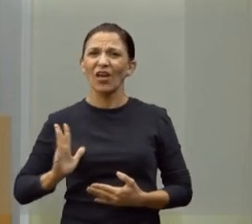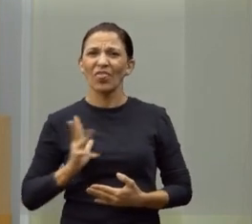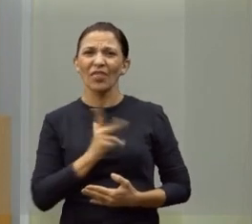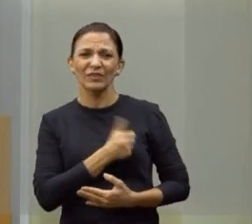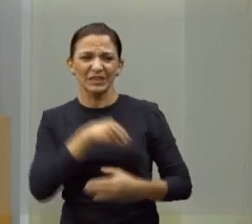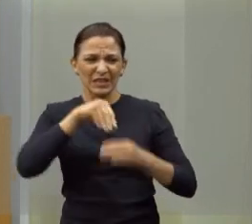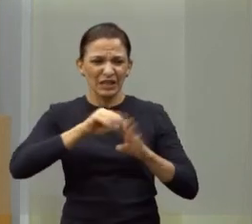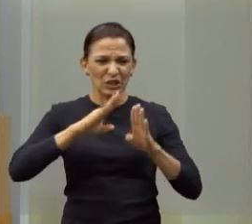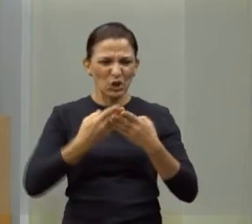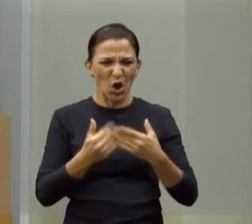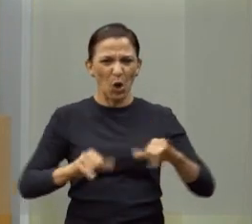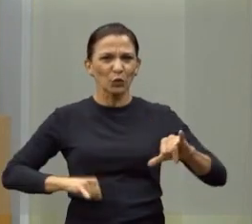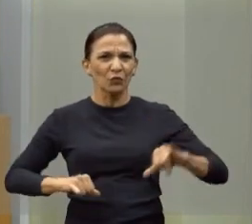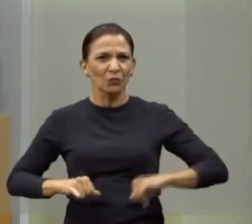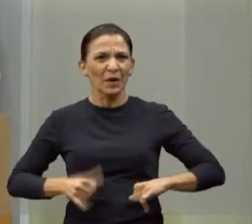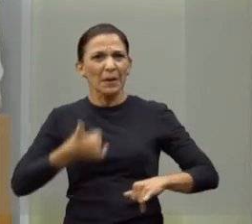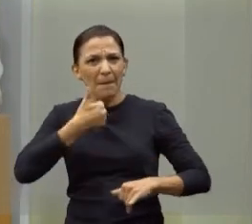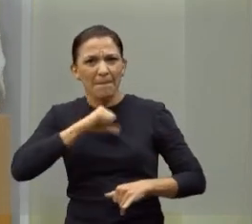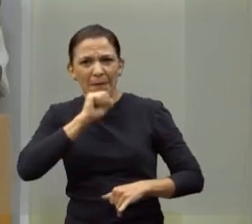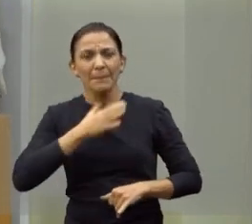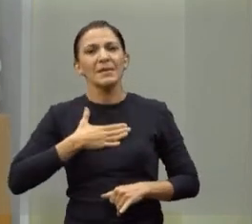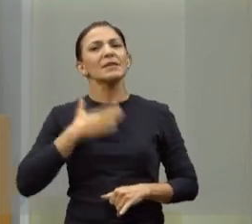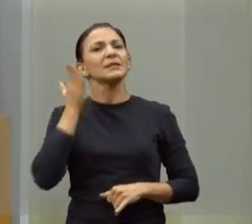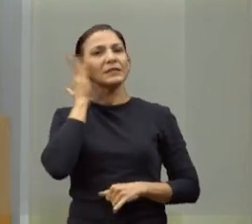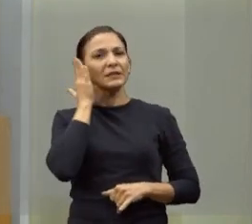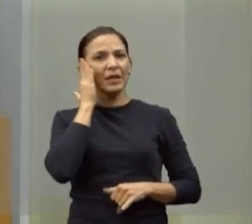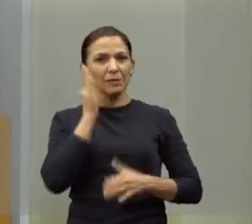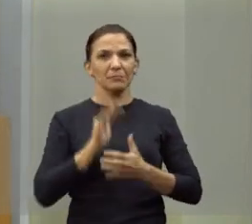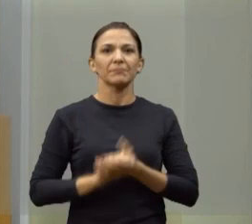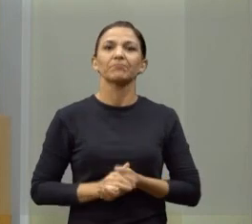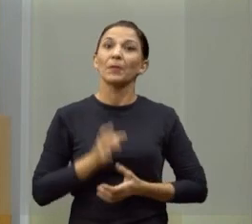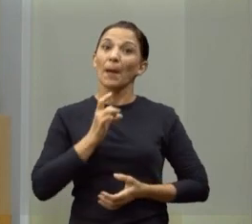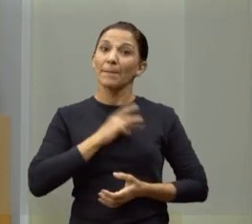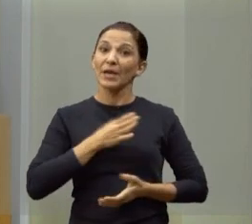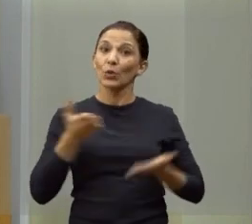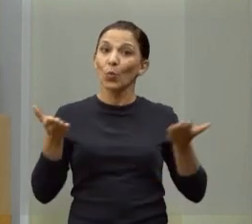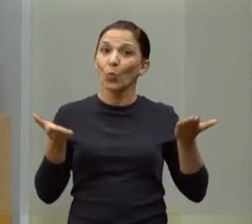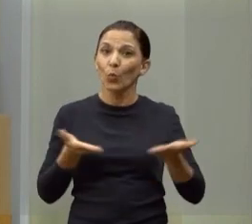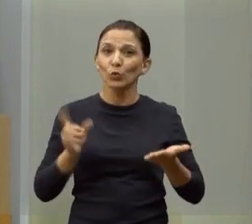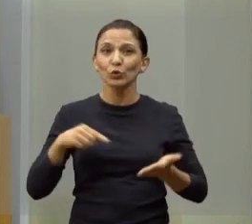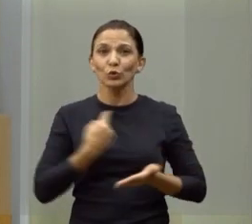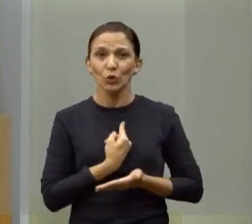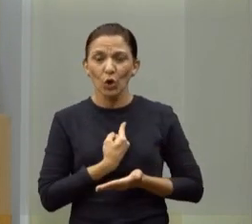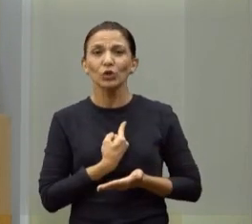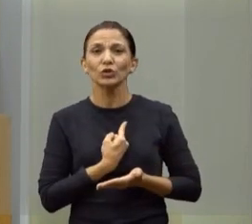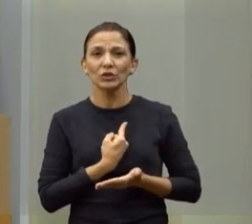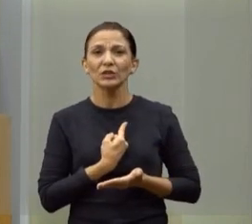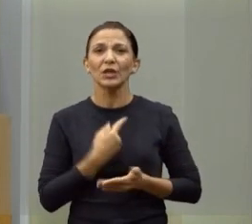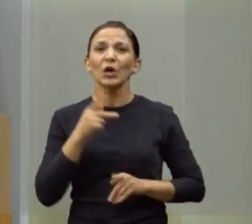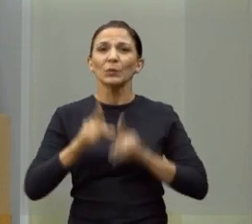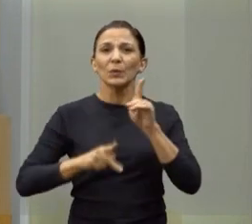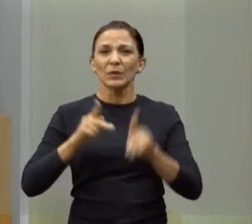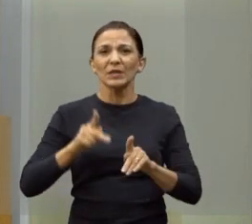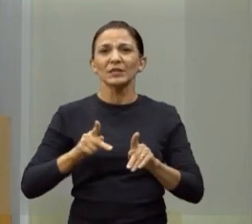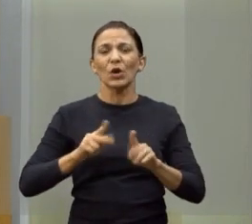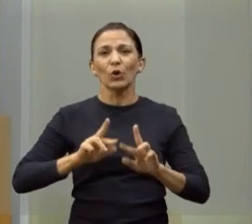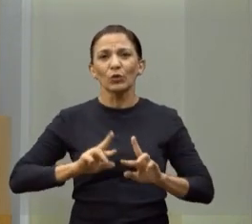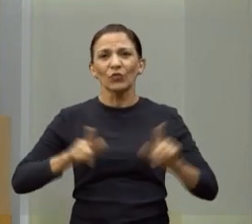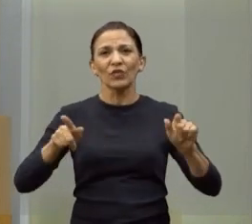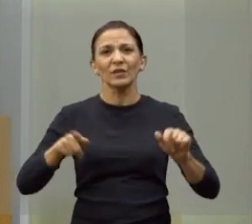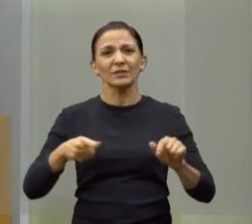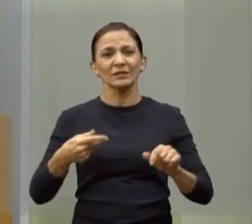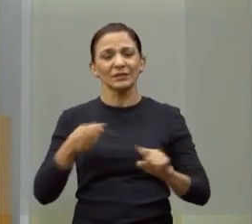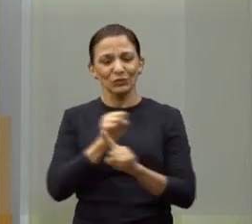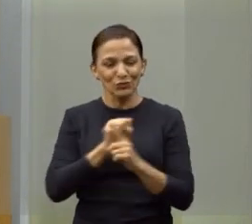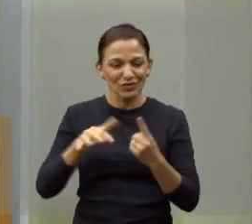passa na escola. Então, esse medo que muitos estão tendo hoje é o medo que nós, população dissidente, sempre enfrentamos na